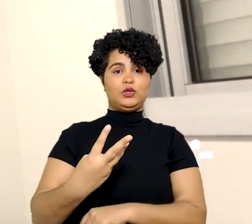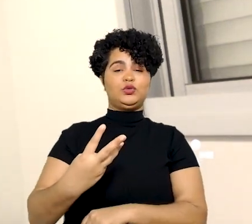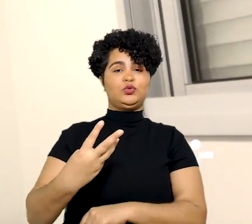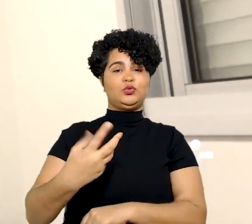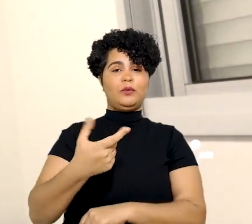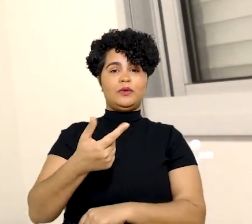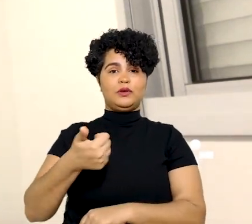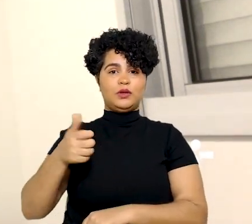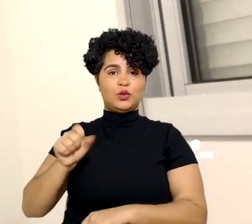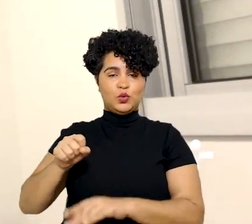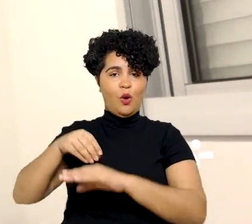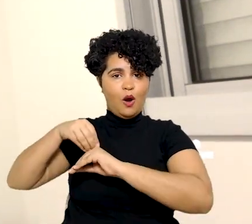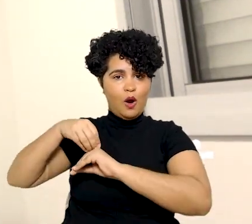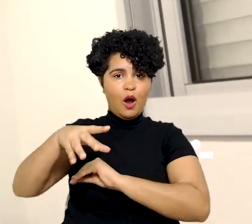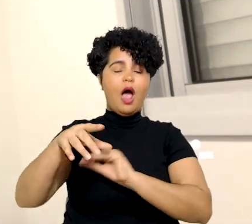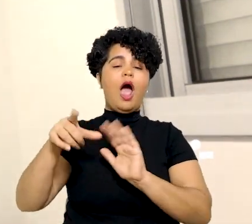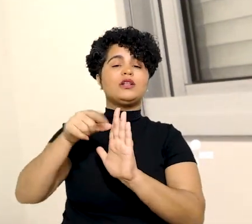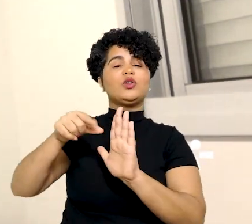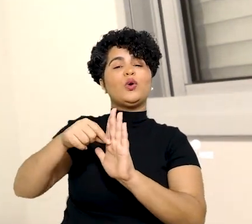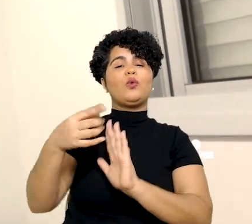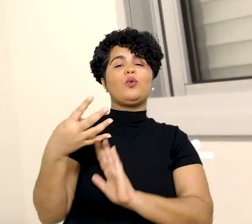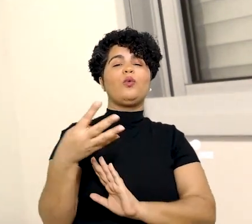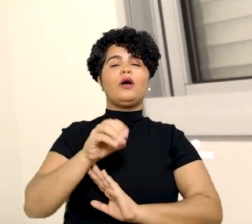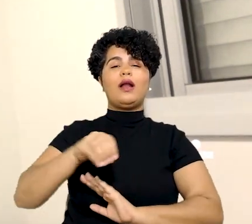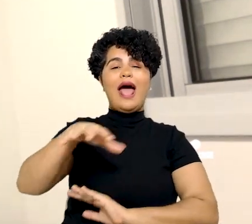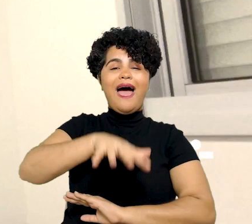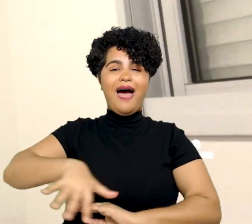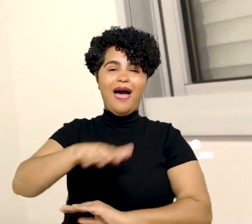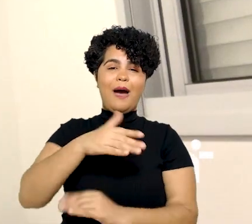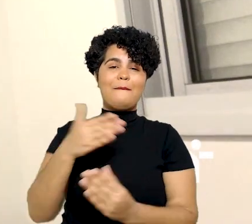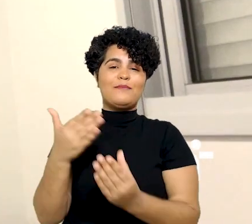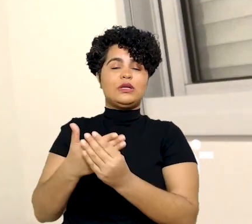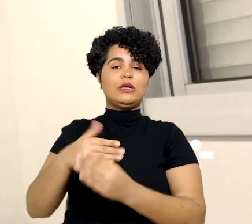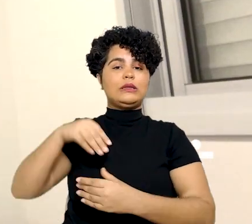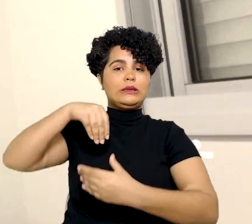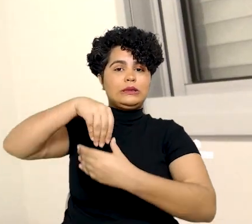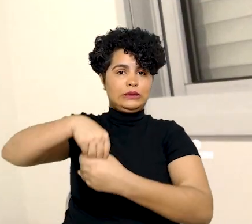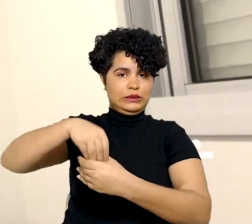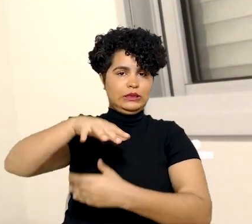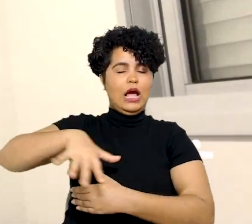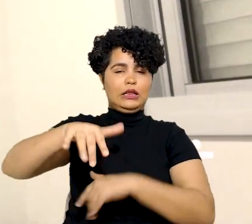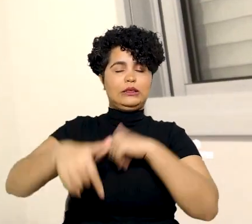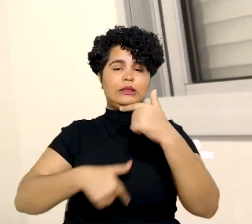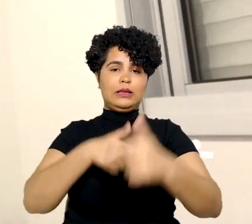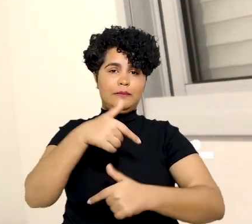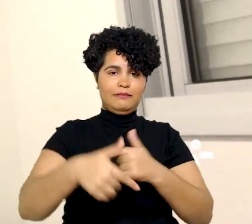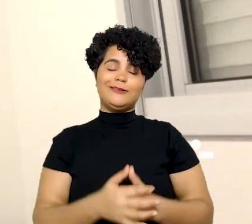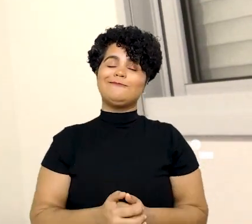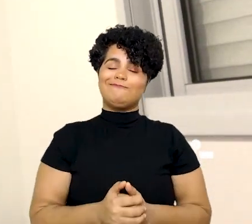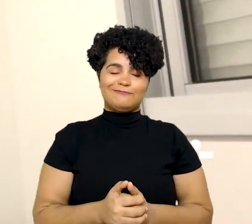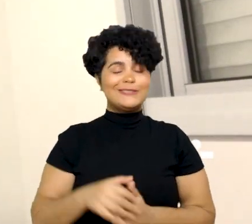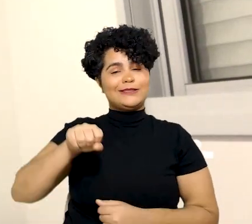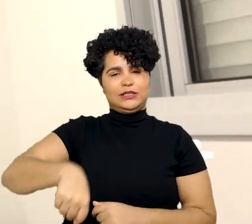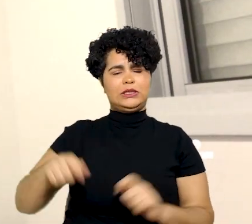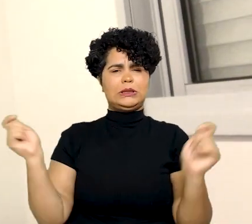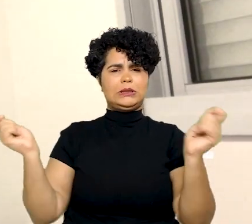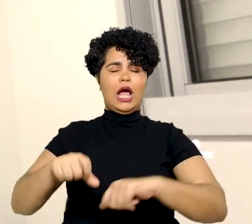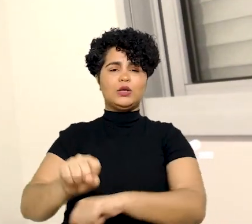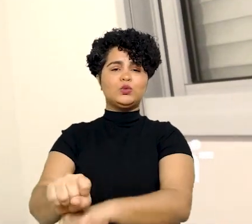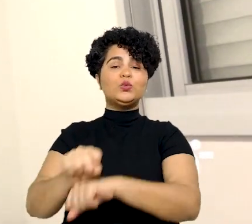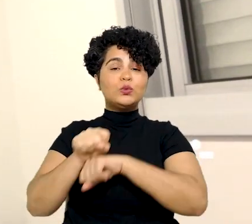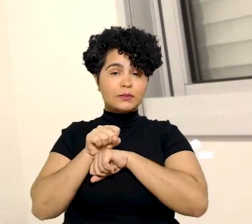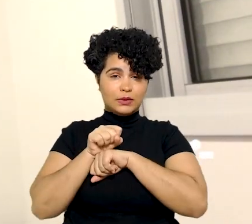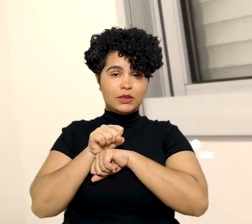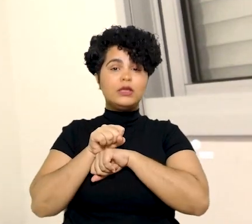meio da Recomendação nº 3 de 2018, recomenda a aplicação do artigo 40 no âmbito do processo do trabalho.